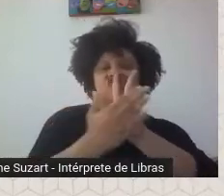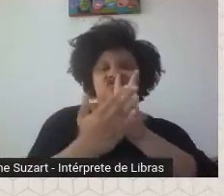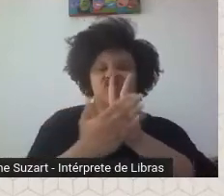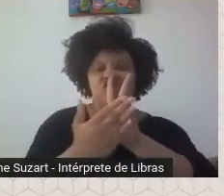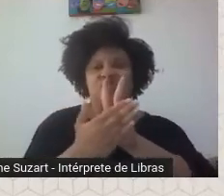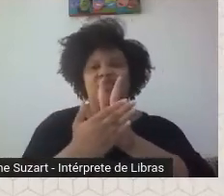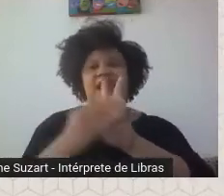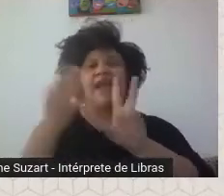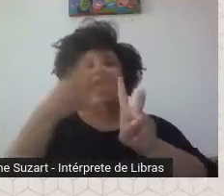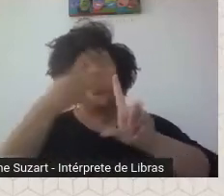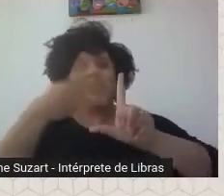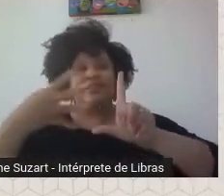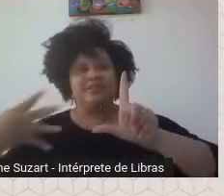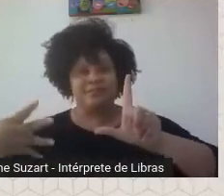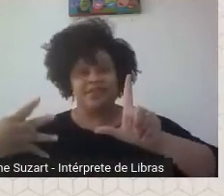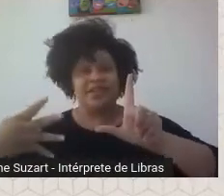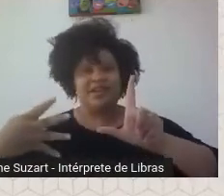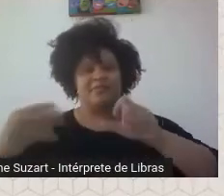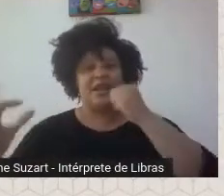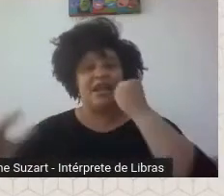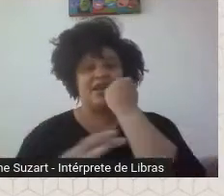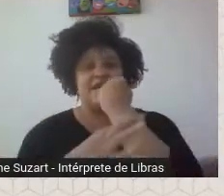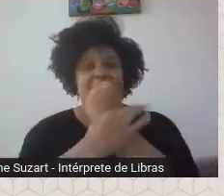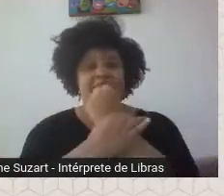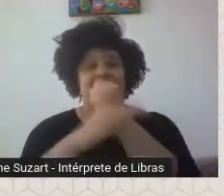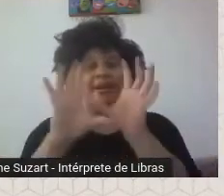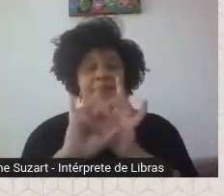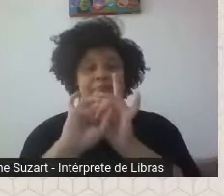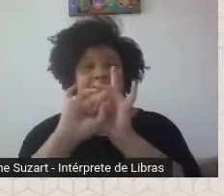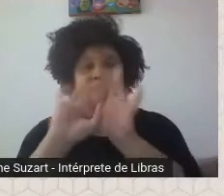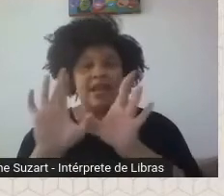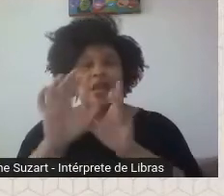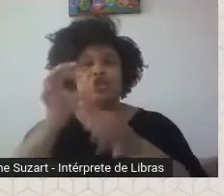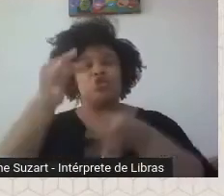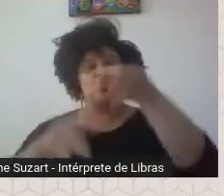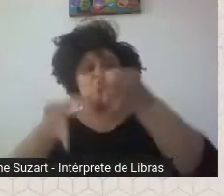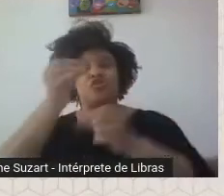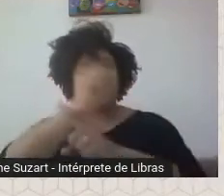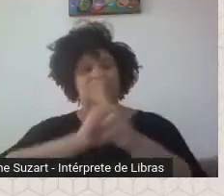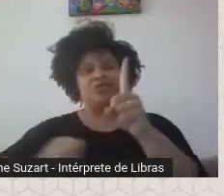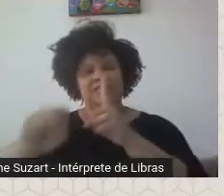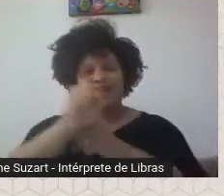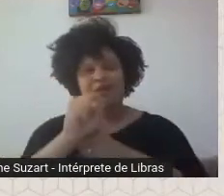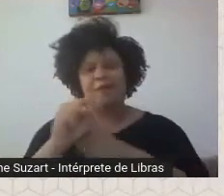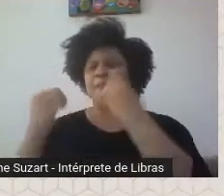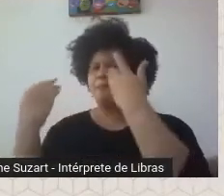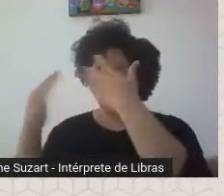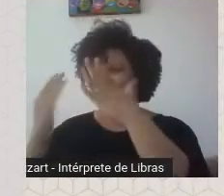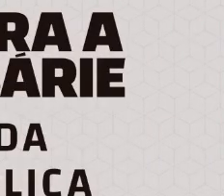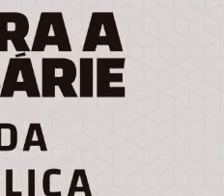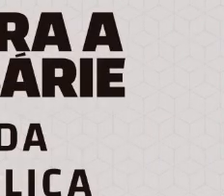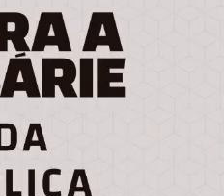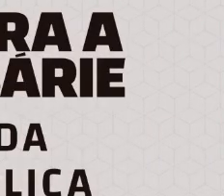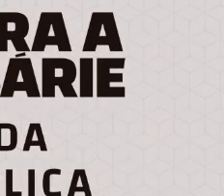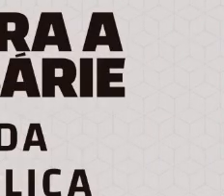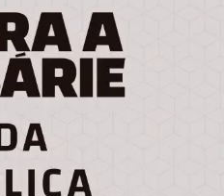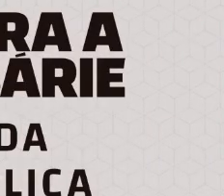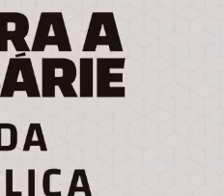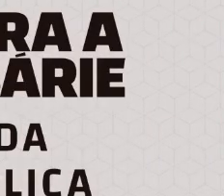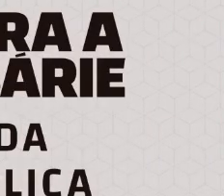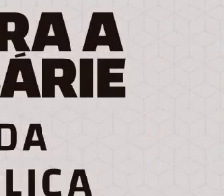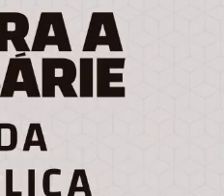que lutam por liberdade e justiça social. Parabéns, João Carlos. Parabéns à Ufoba por nos brindar com esse evento. Um grande abraço.